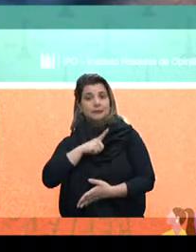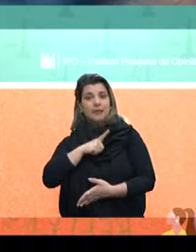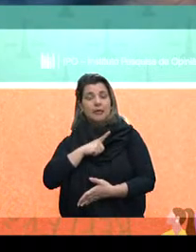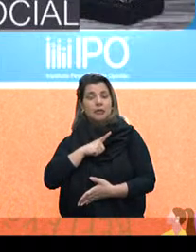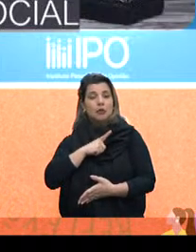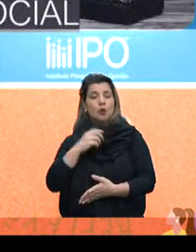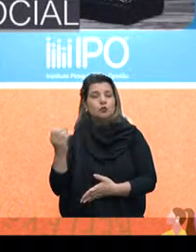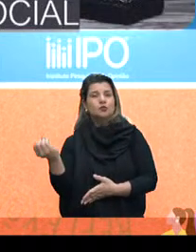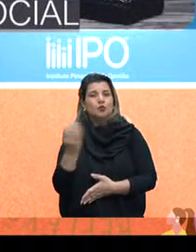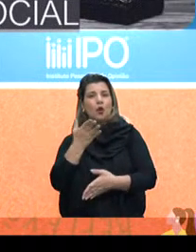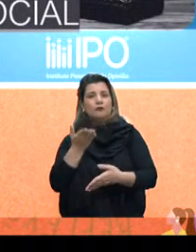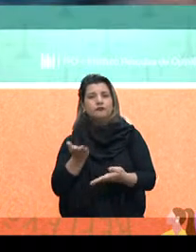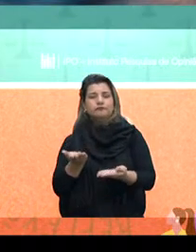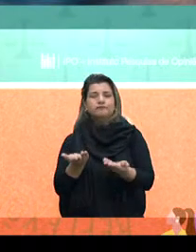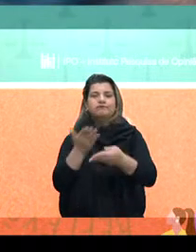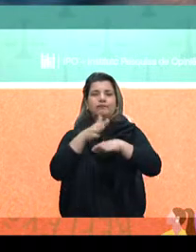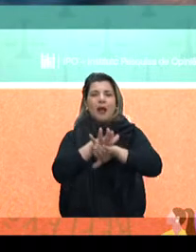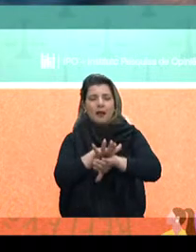engajamento no curso superior.